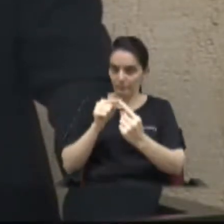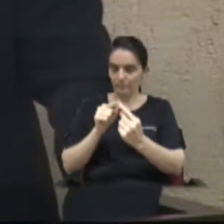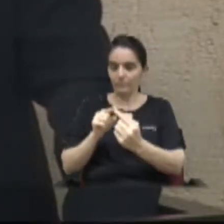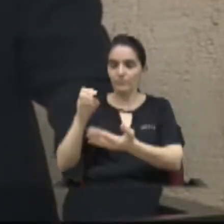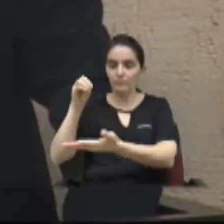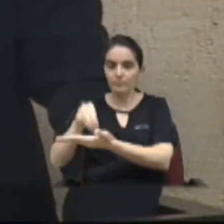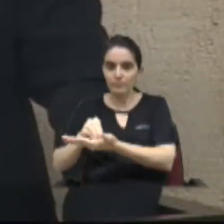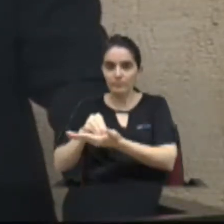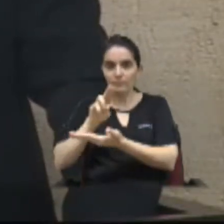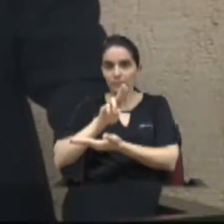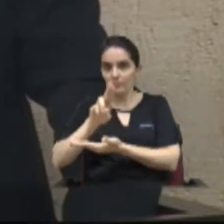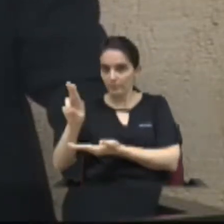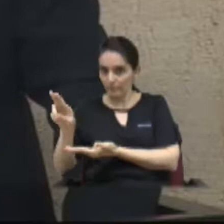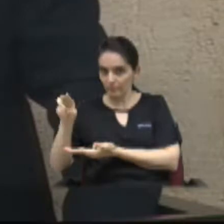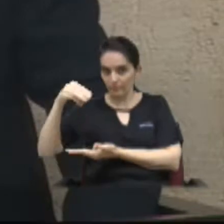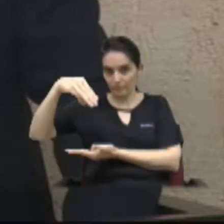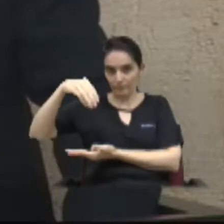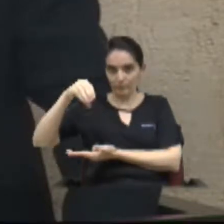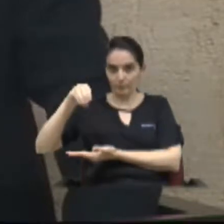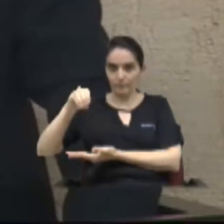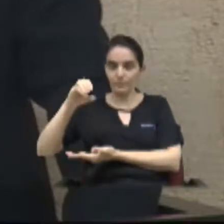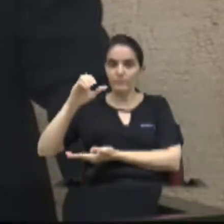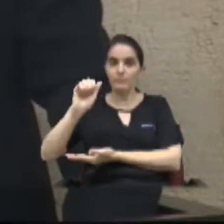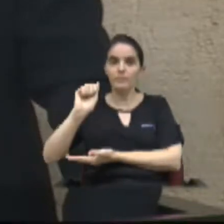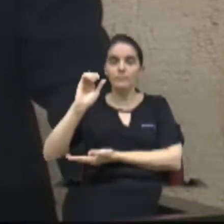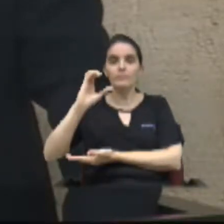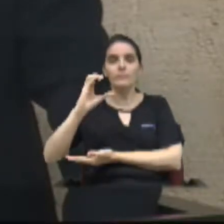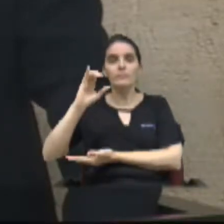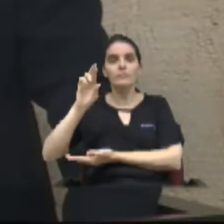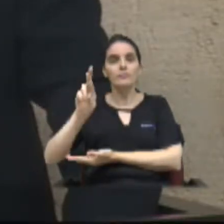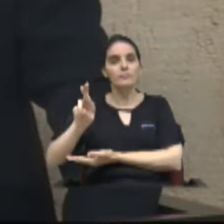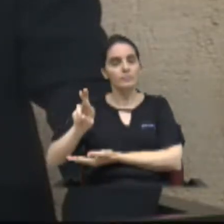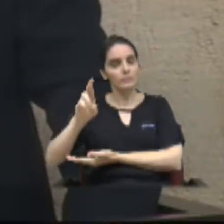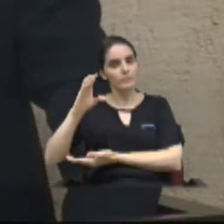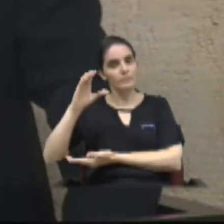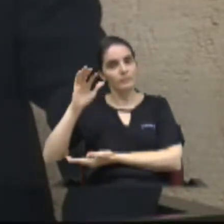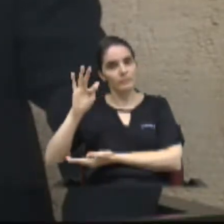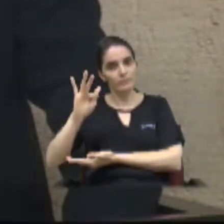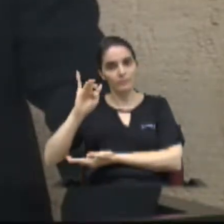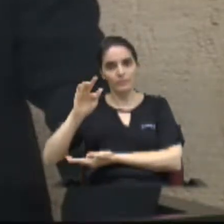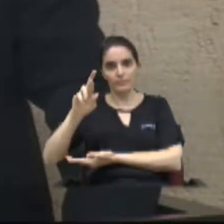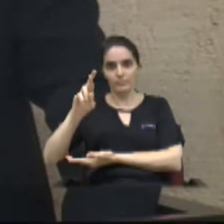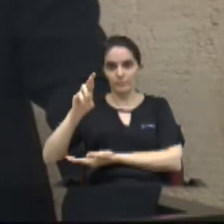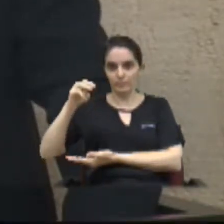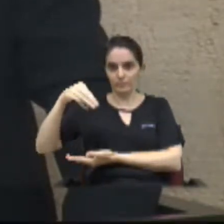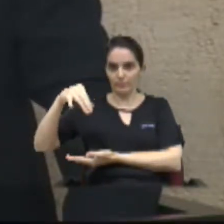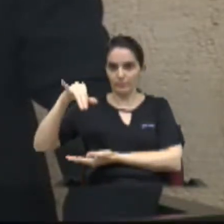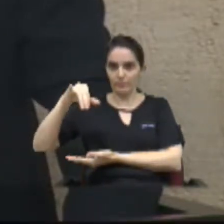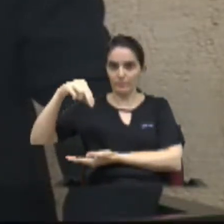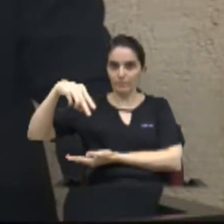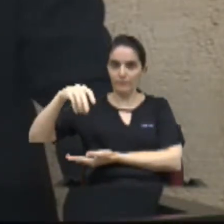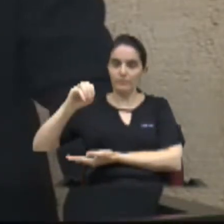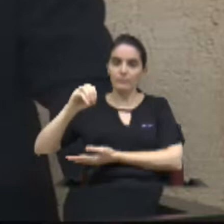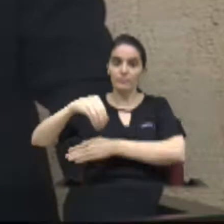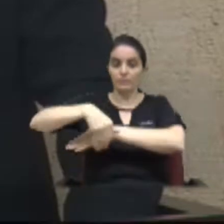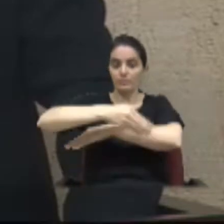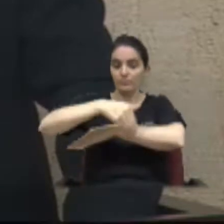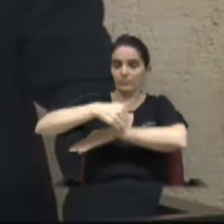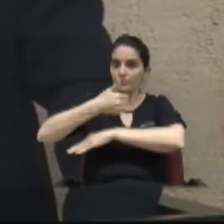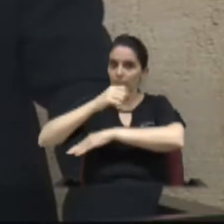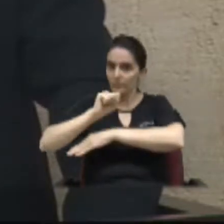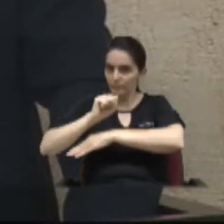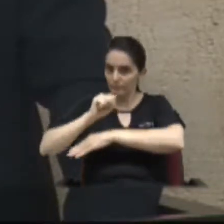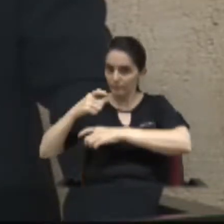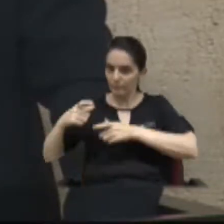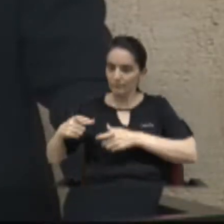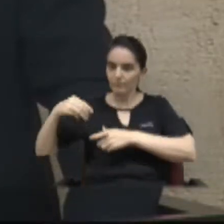Moacir Firmino, a rua projetada 18 do Jardim Marajoara, no município de Limeira. Destaca-se que